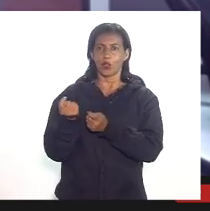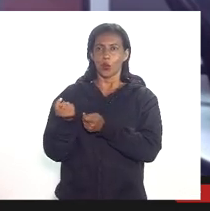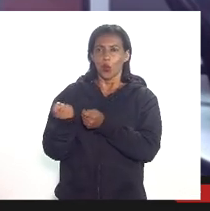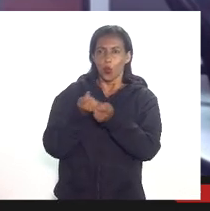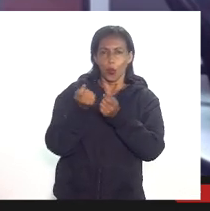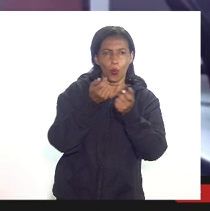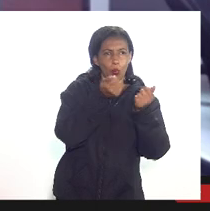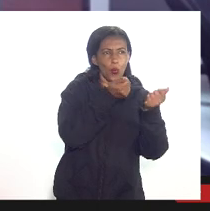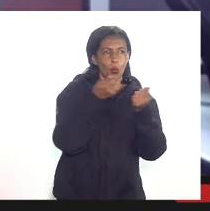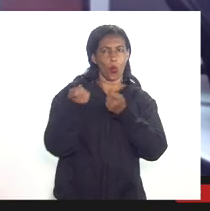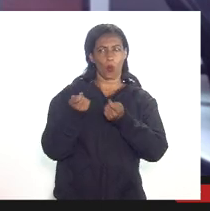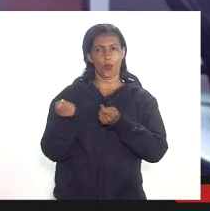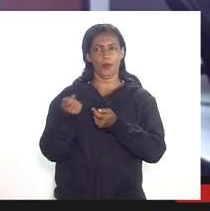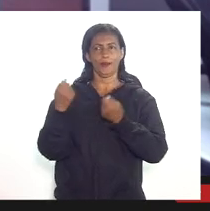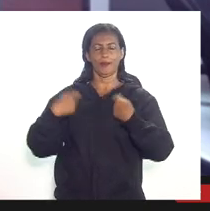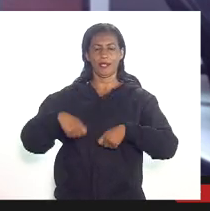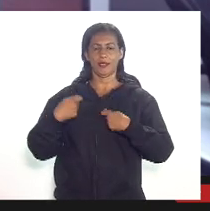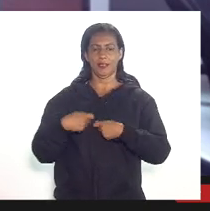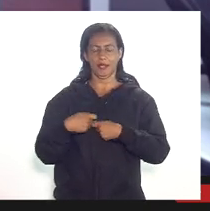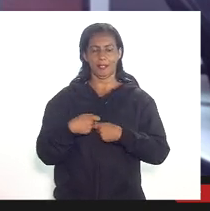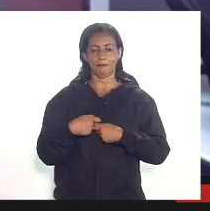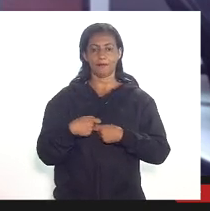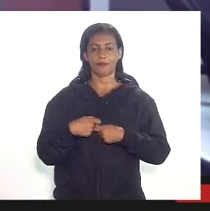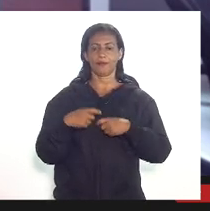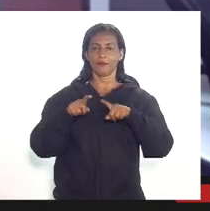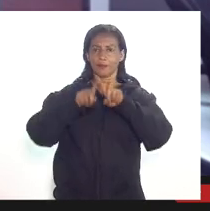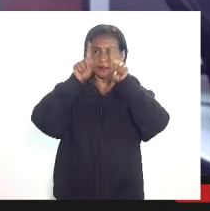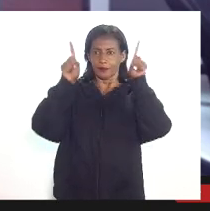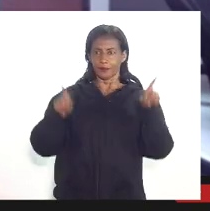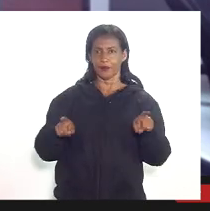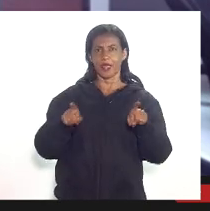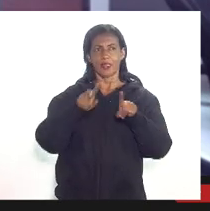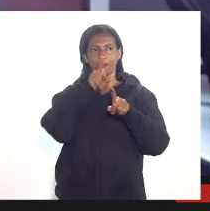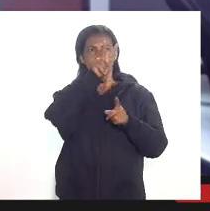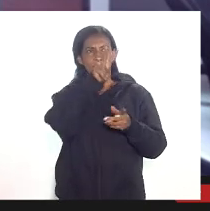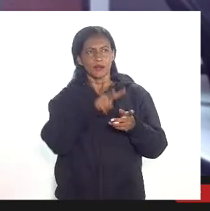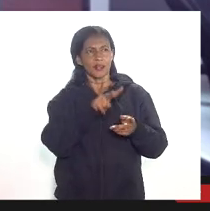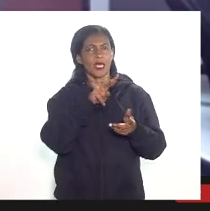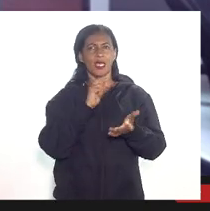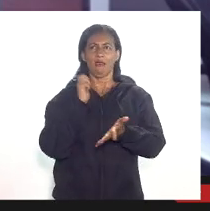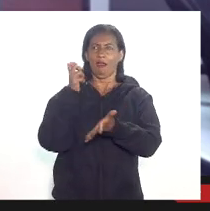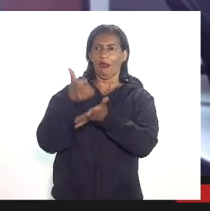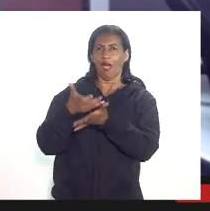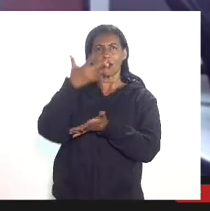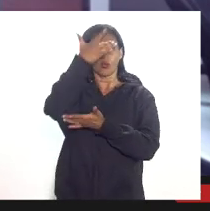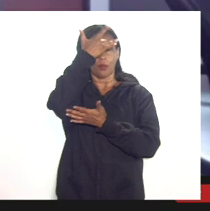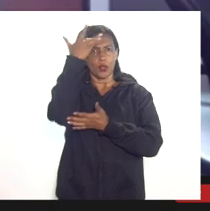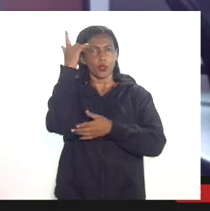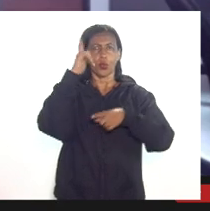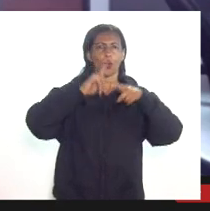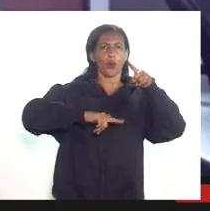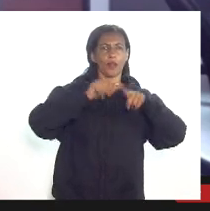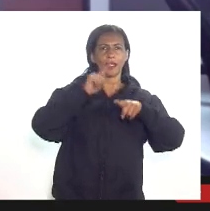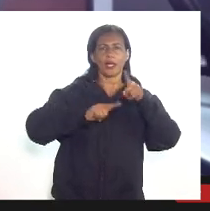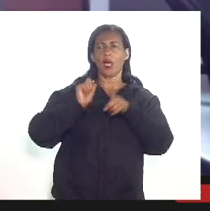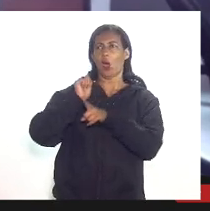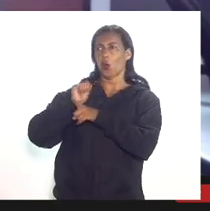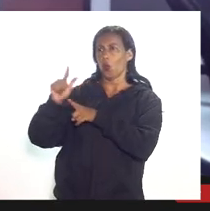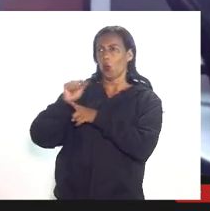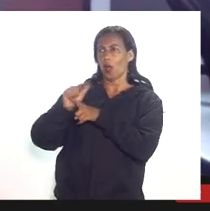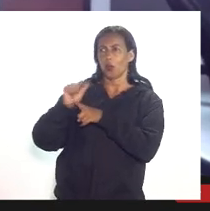11 de 99 nós temos aqui a descrição de gastos com pessoal material serviços aluguéis